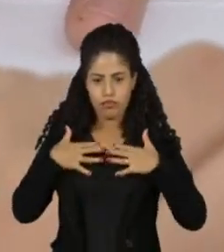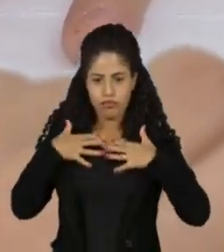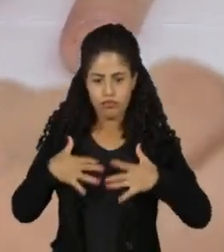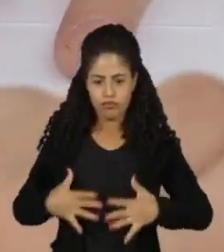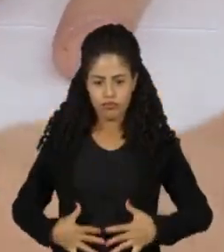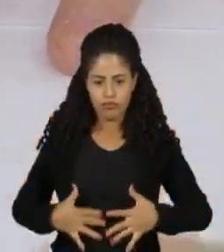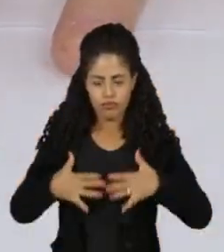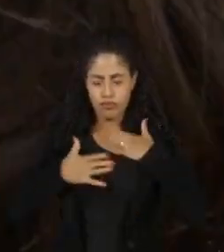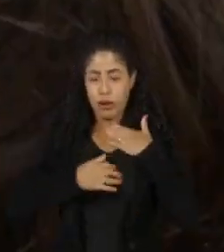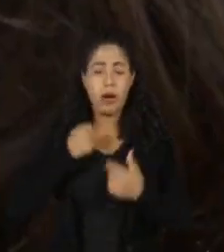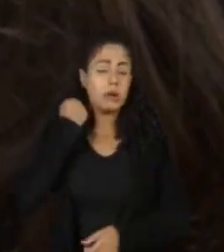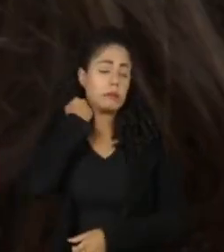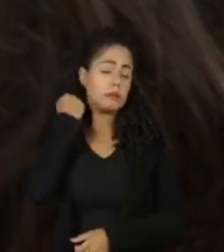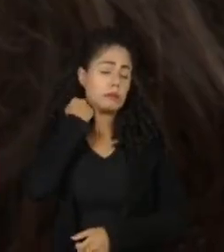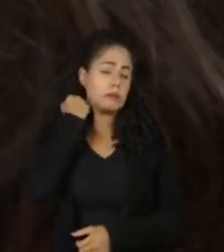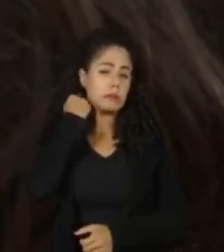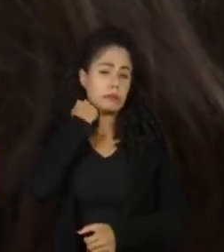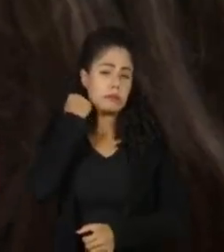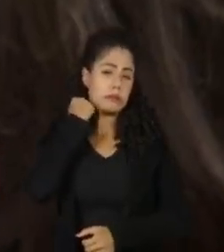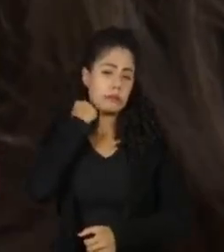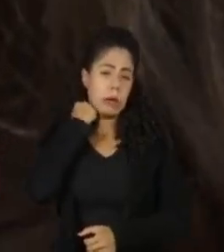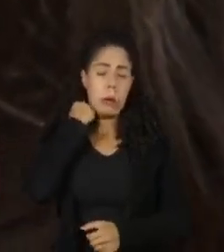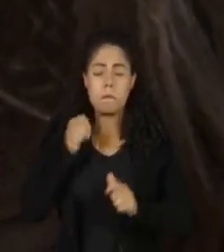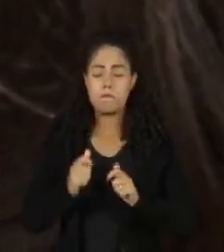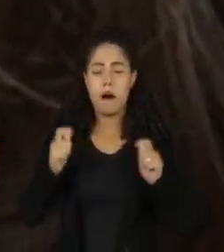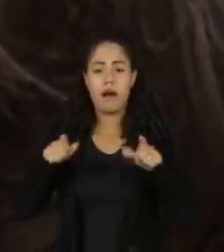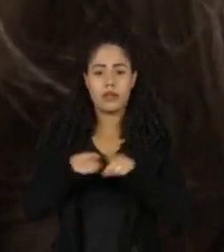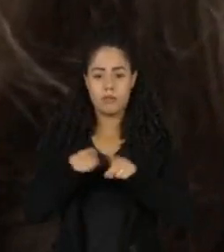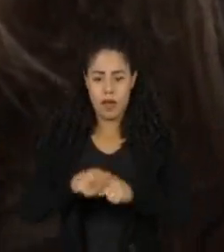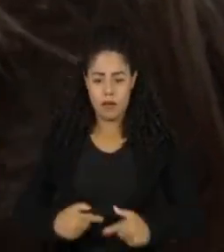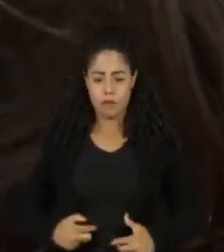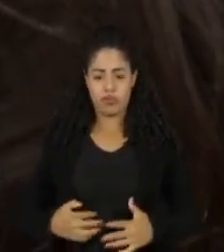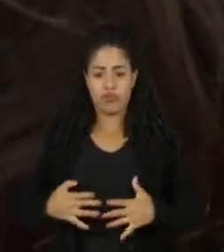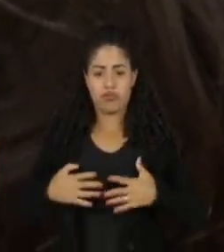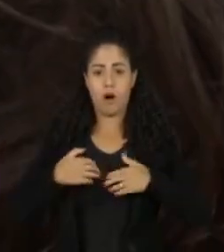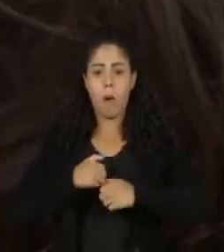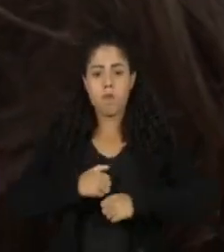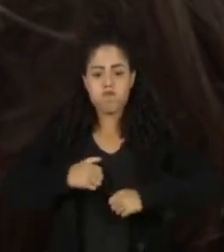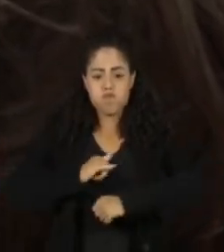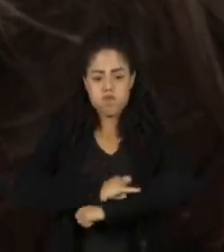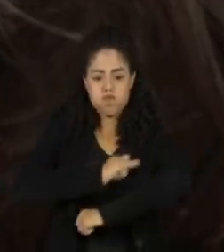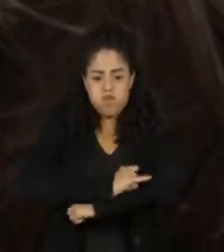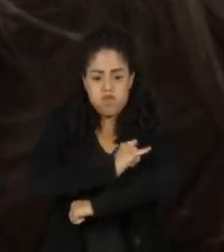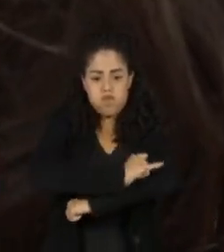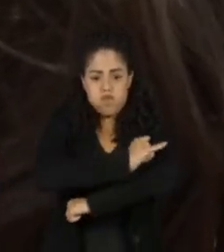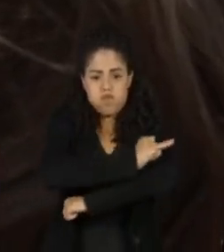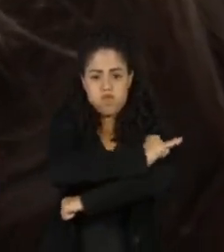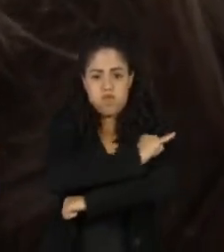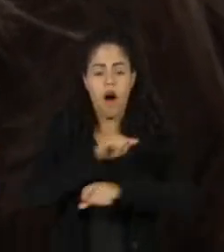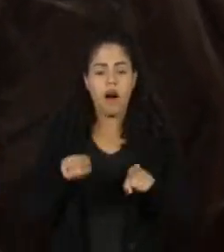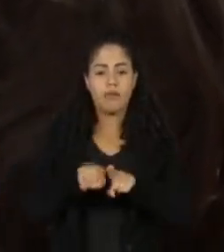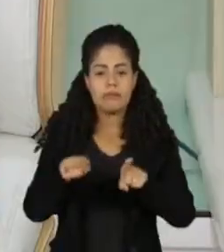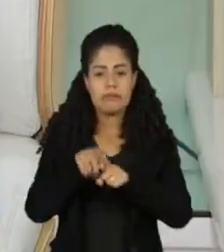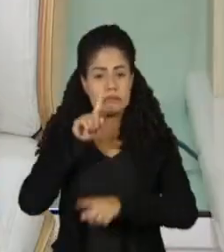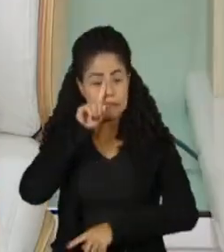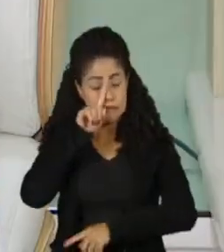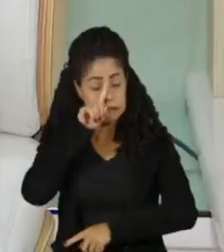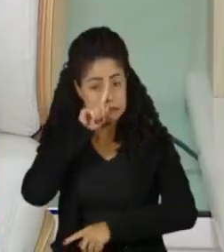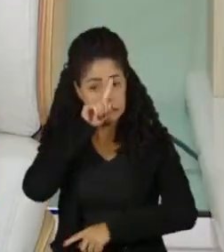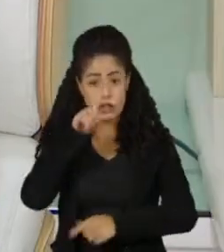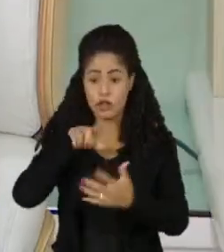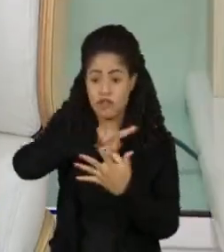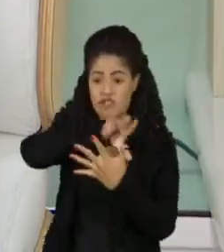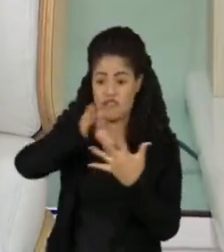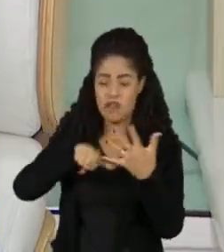uma situação de estresse. Daí as inflamações, o aumento de peso e o risco maior de doenças. É